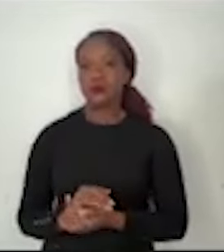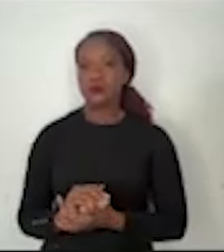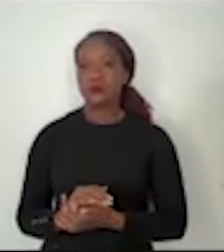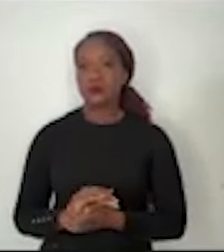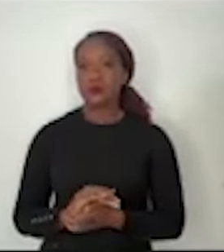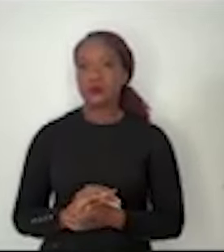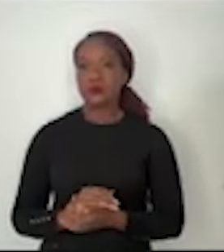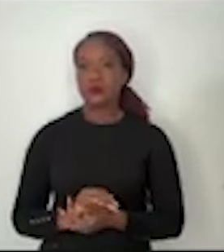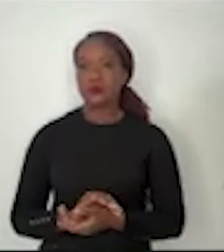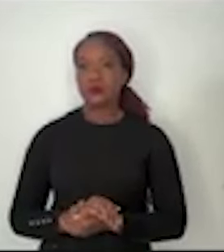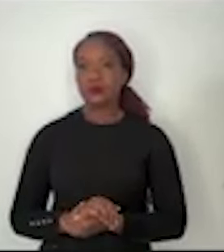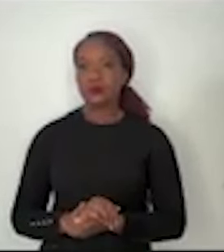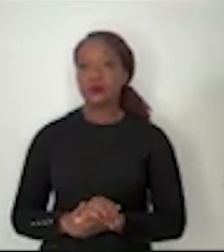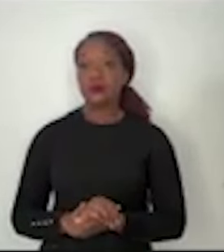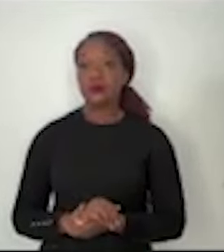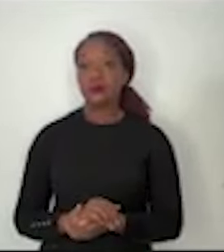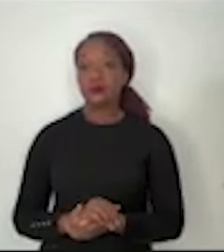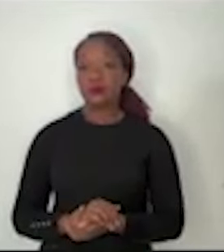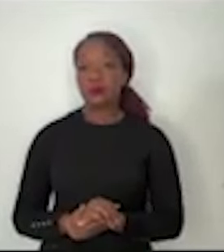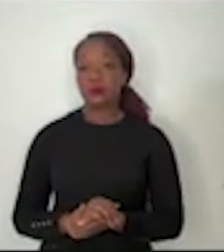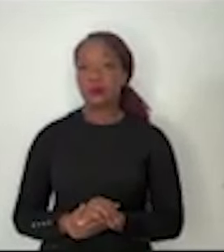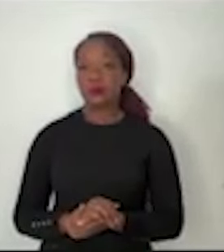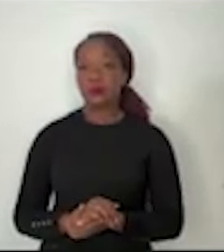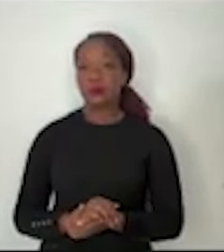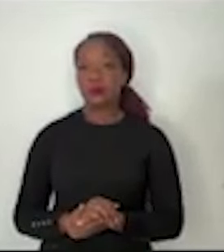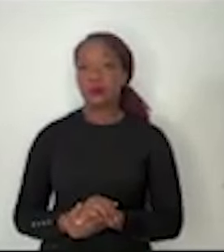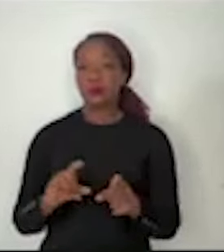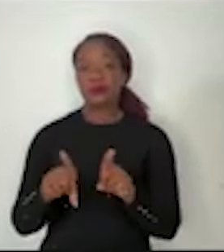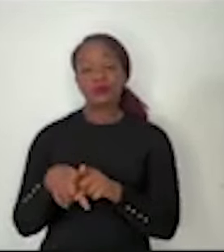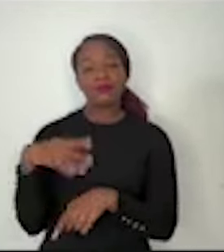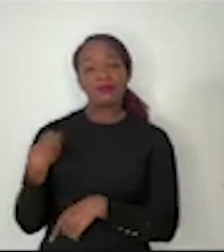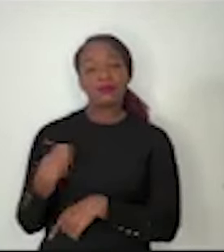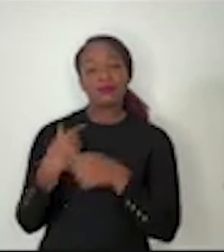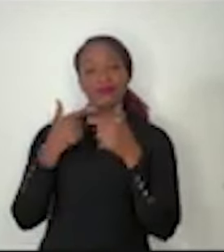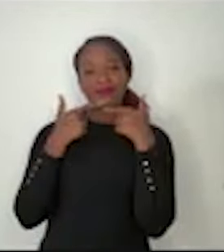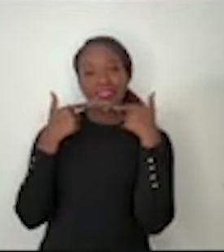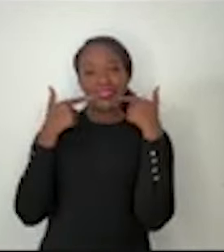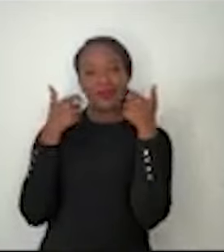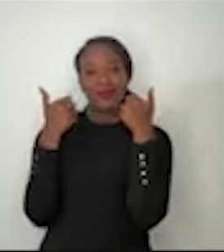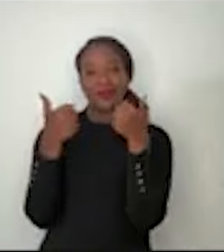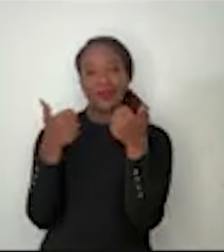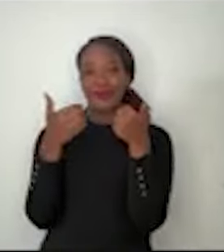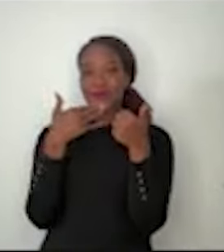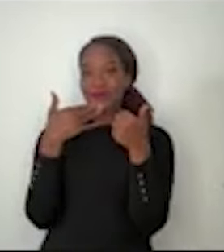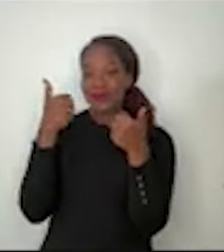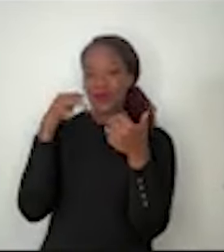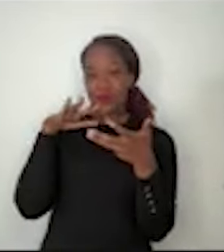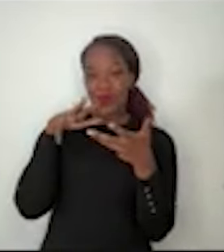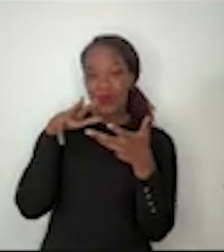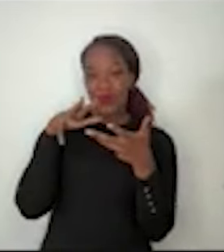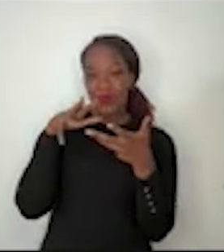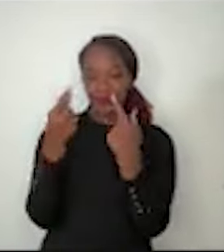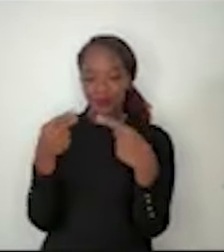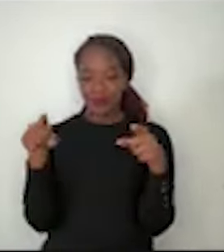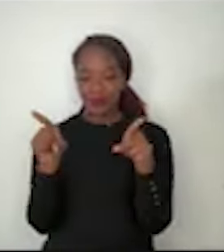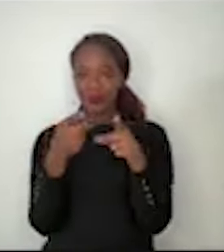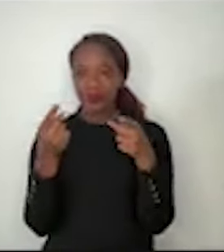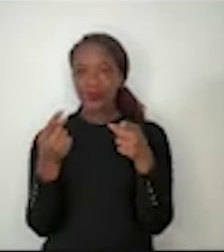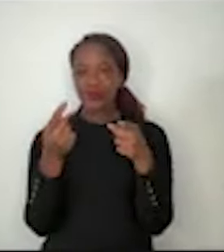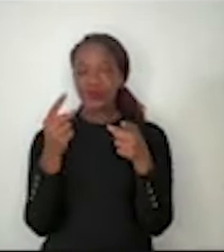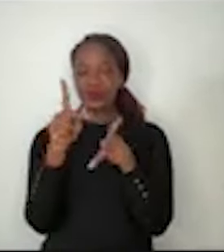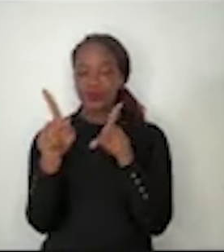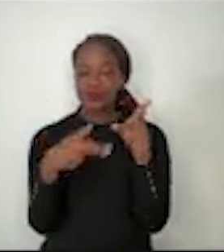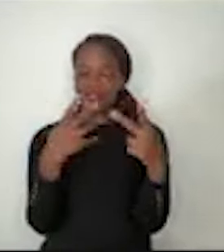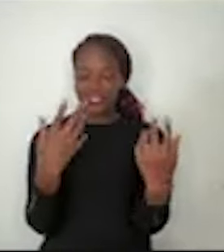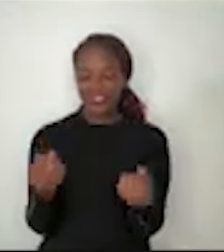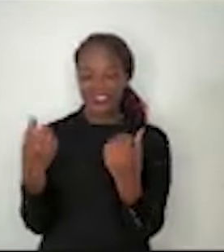e que, tanto quanto possível, vivem com bom humor, a melhor música do mundo e um povo acolhedor que tem a alegria